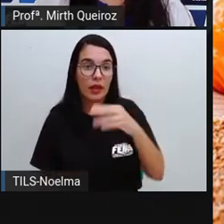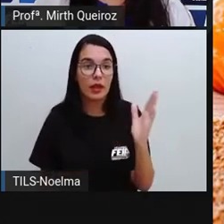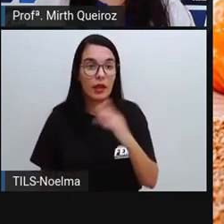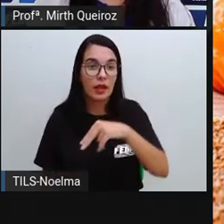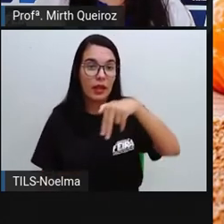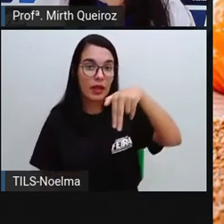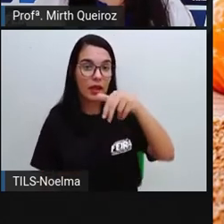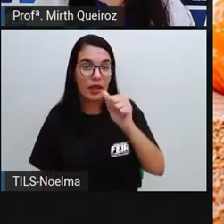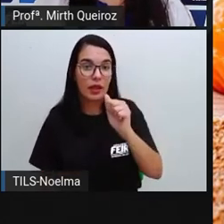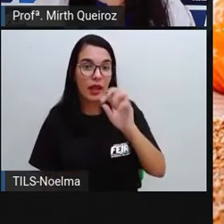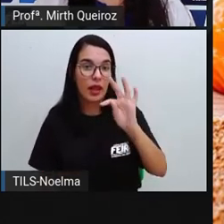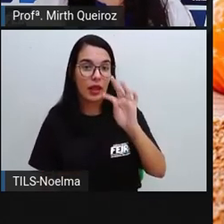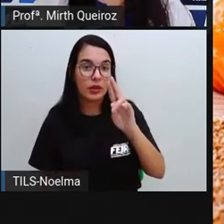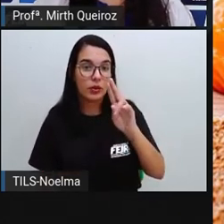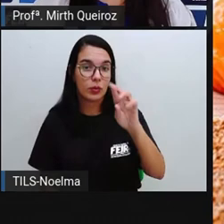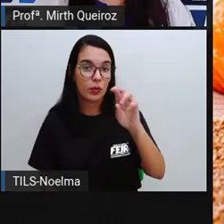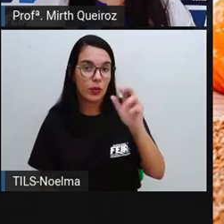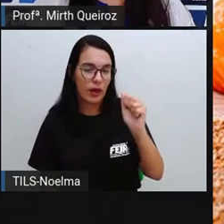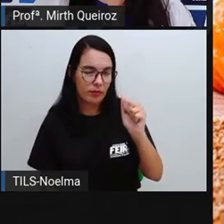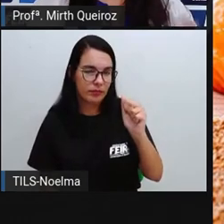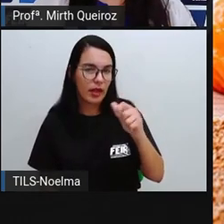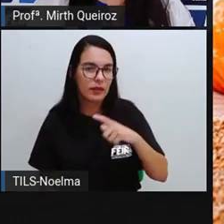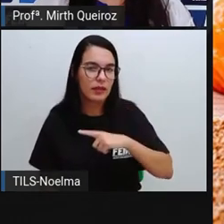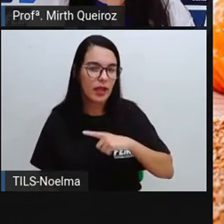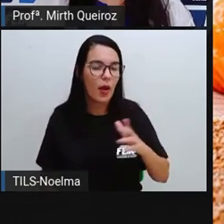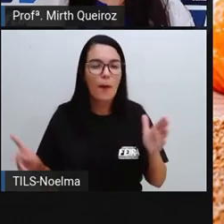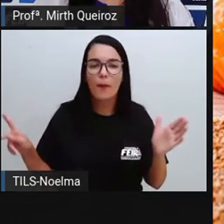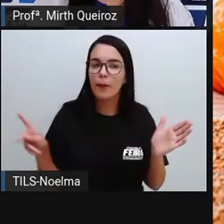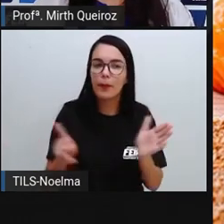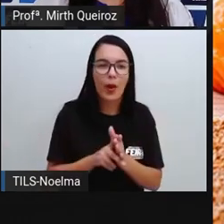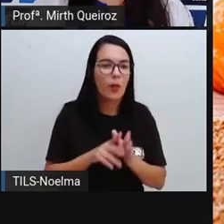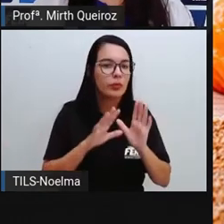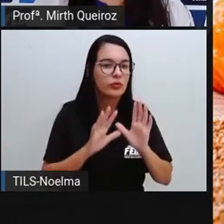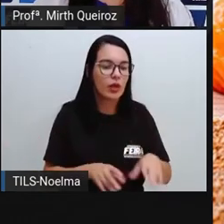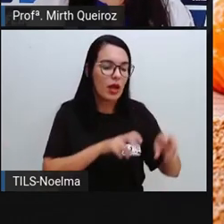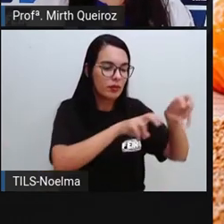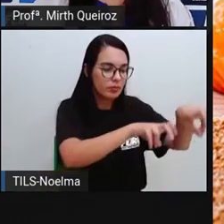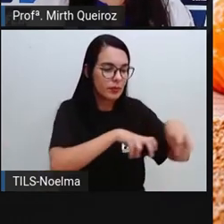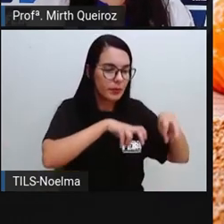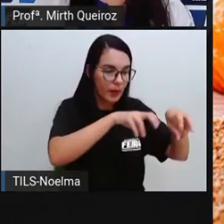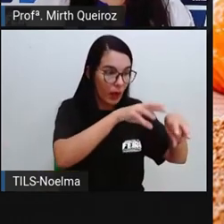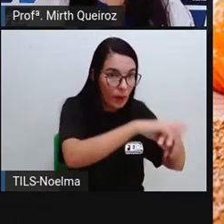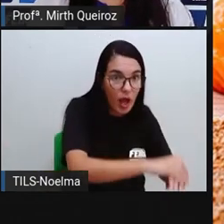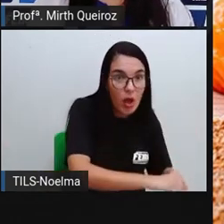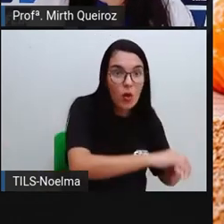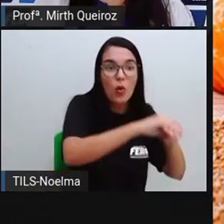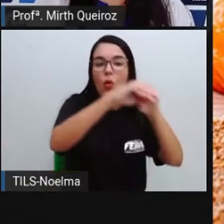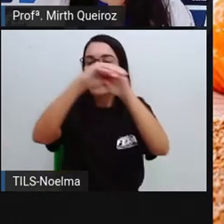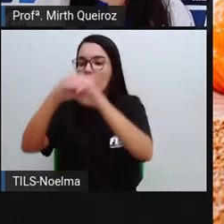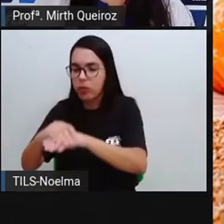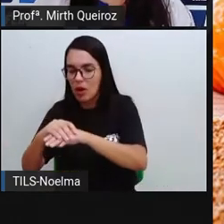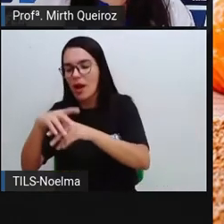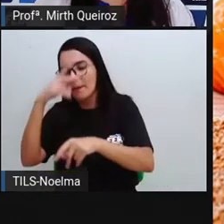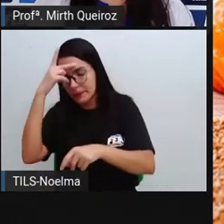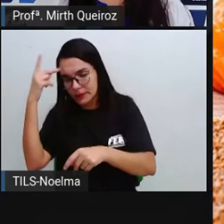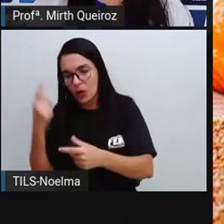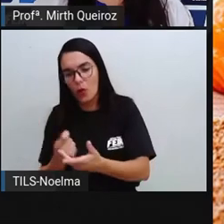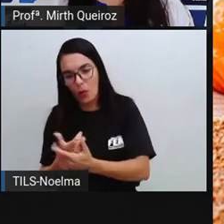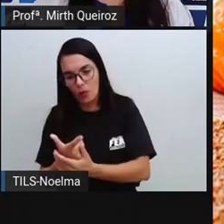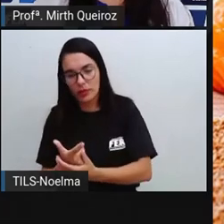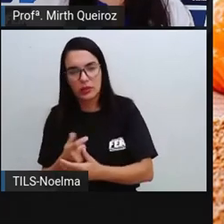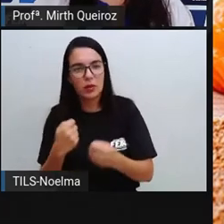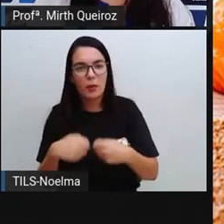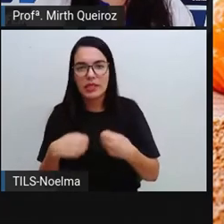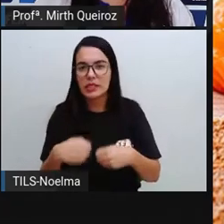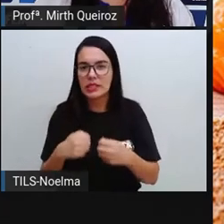diretamente, né? De lá, com plantas, animais, sem que haja nenhum tipo de alteração e transformação que a gente